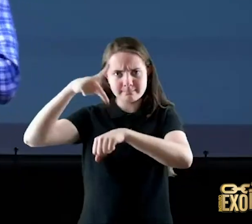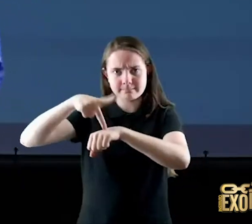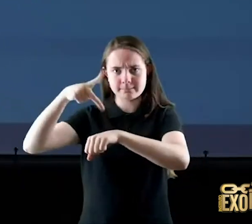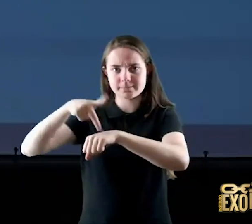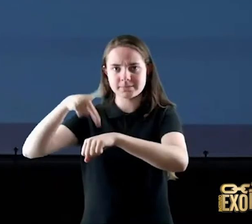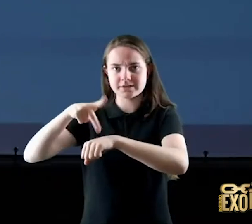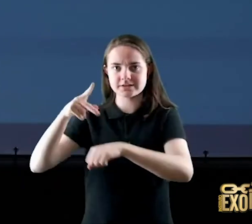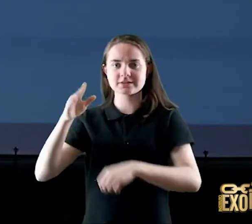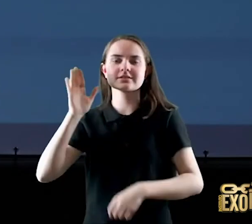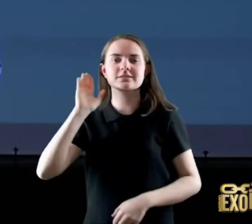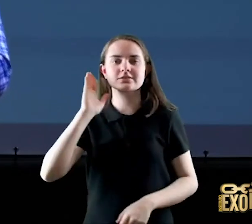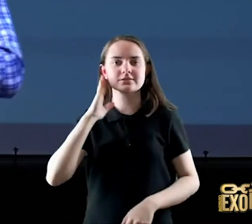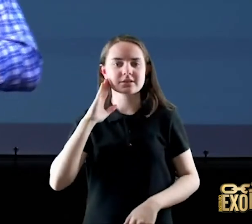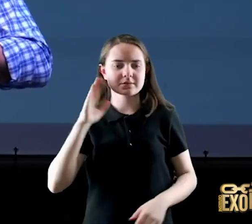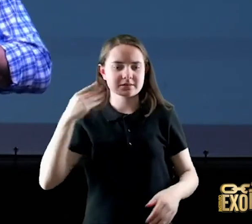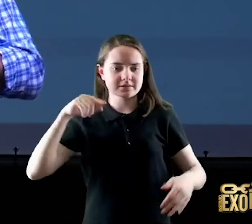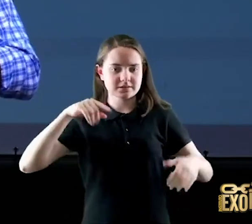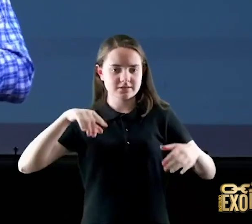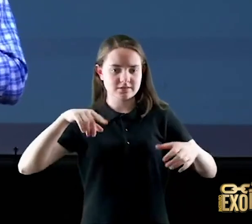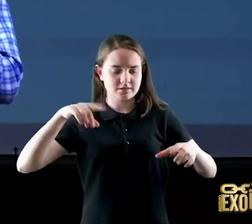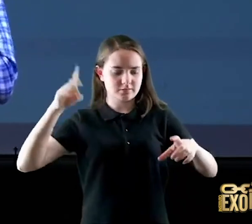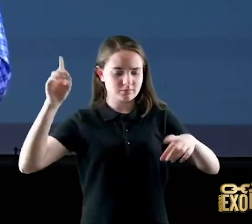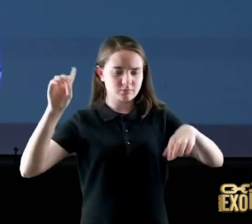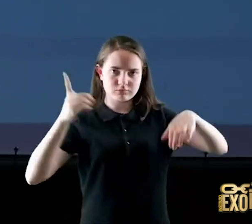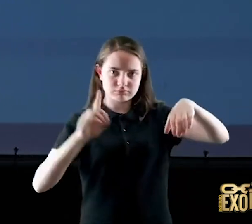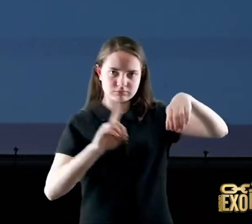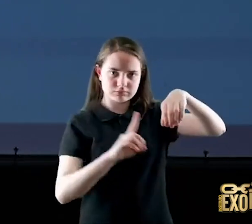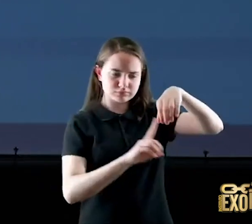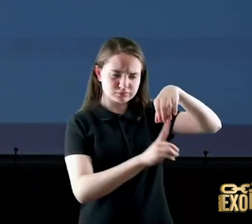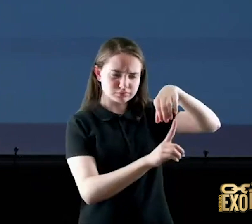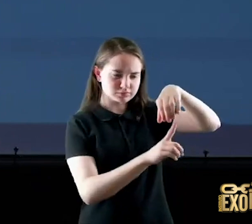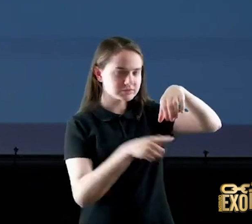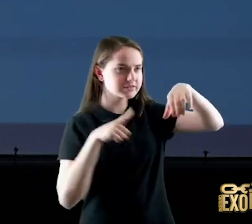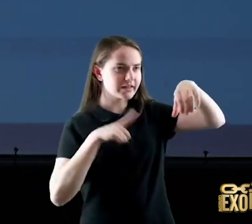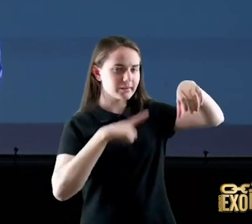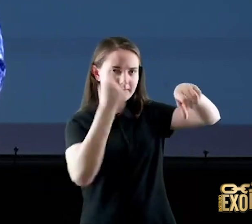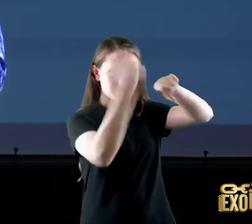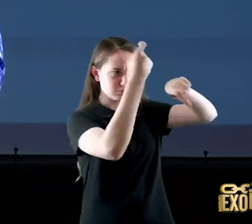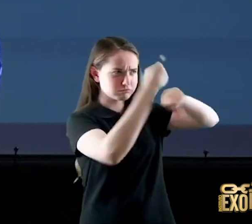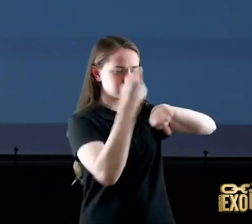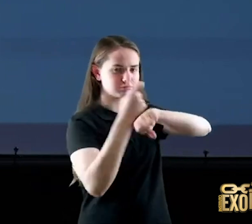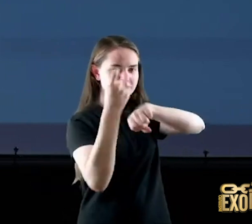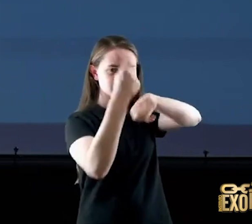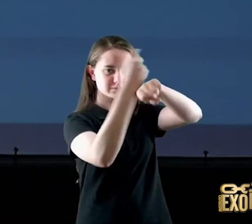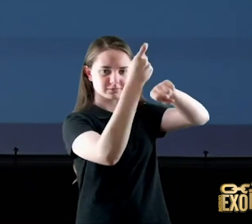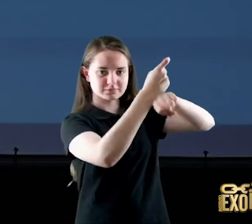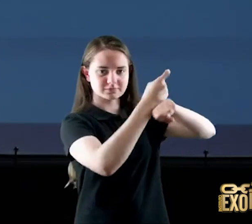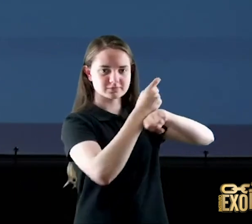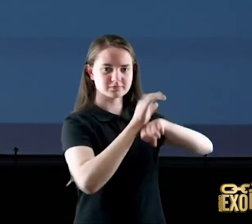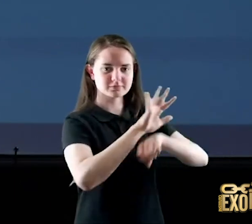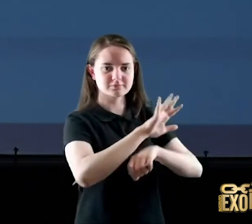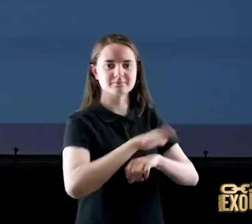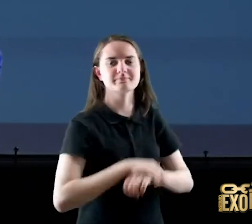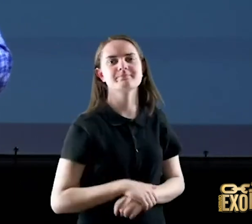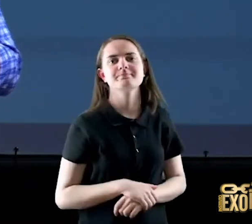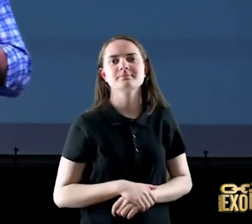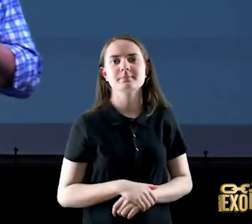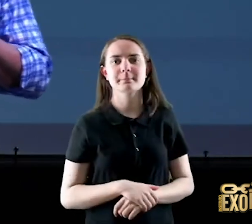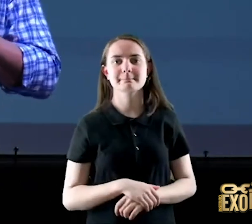buraco e é um local assim que tem uma firmeza uma dureza o exército